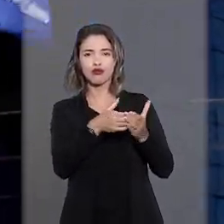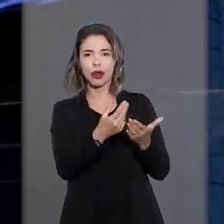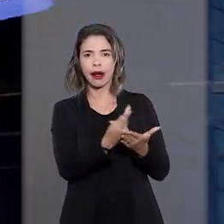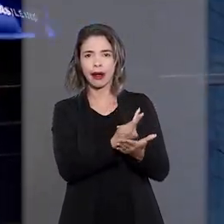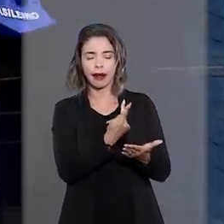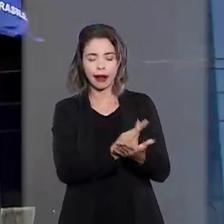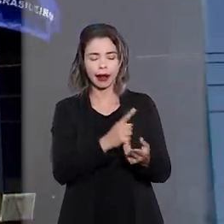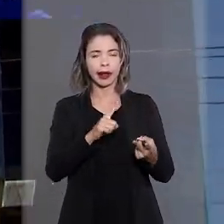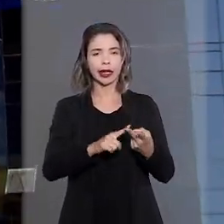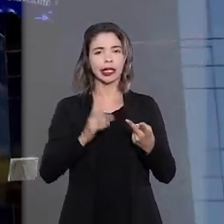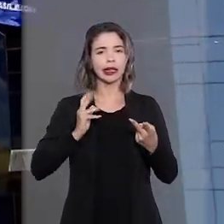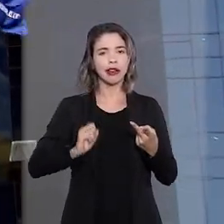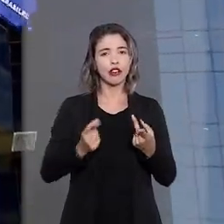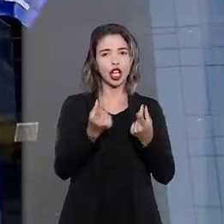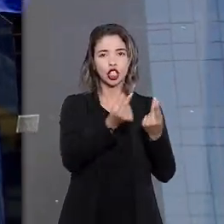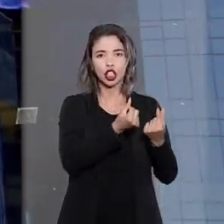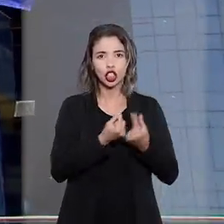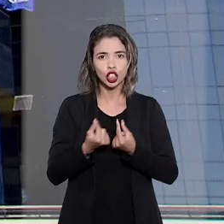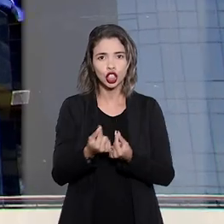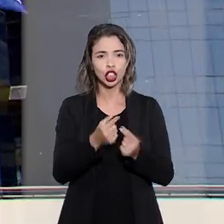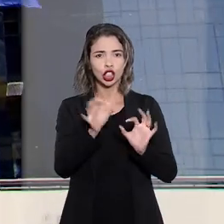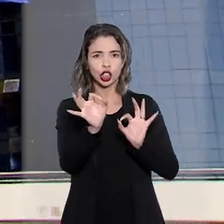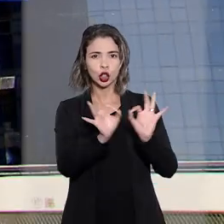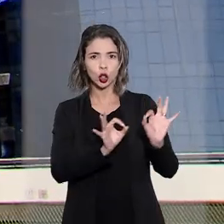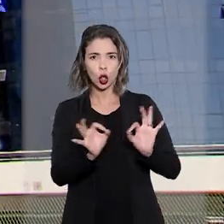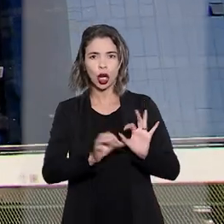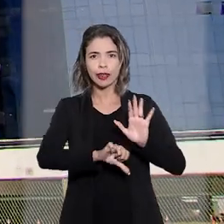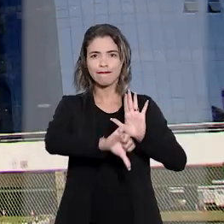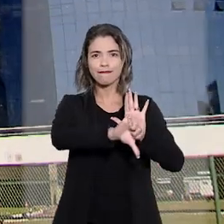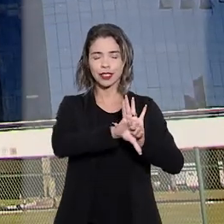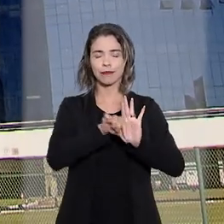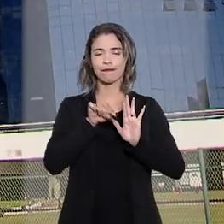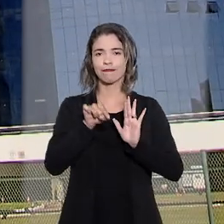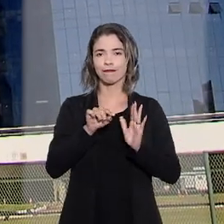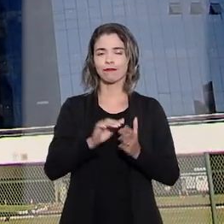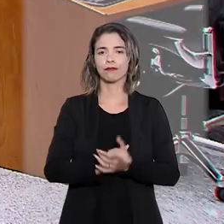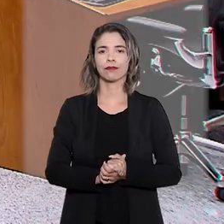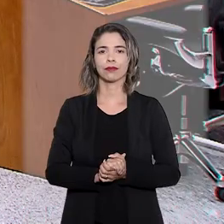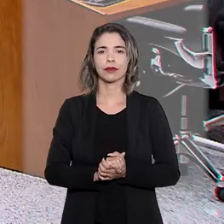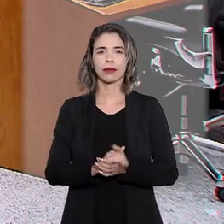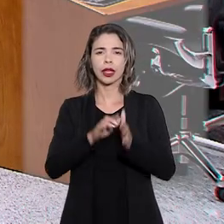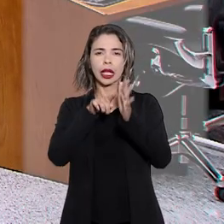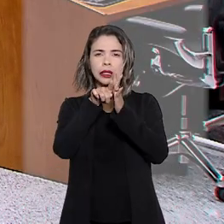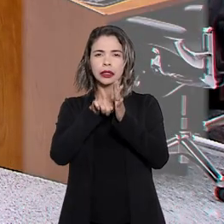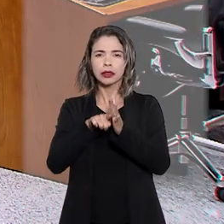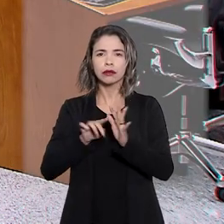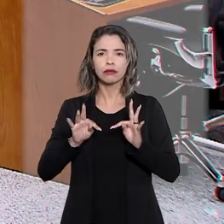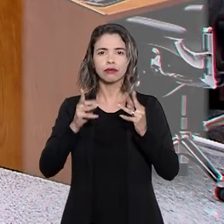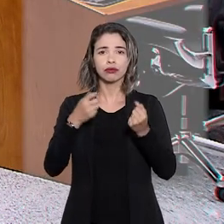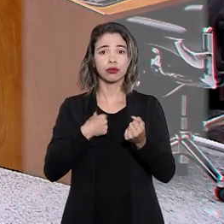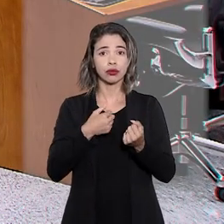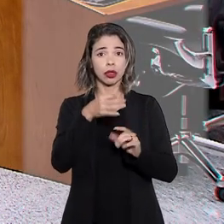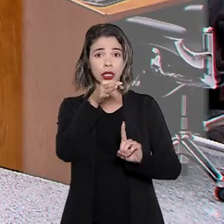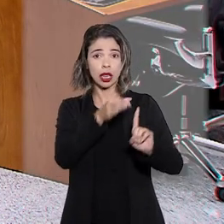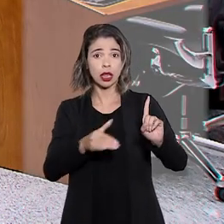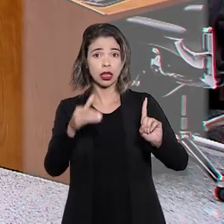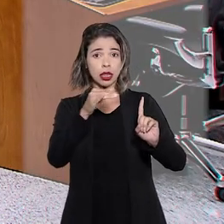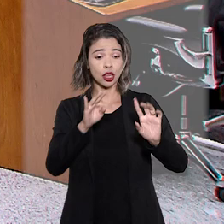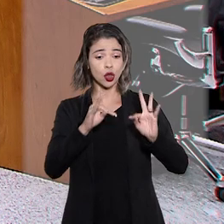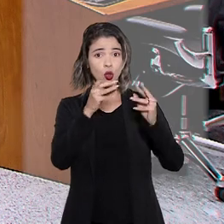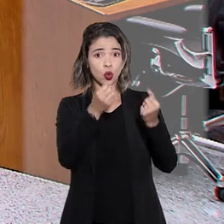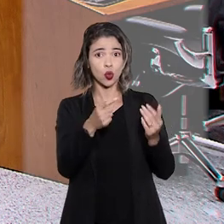de corrupção, peculato, lavagem de dinheiro e organização criminosa. De acordo com as investigações, os